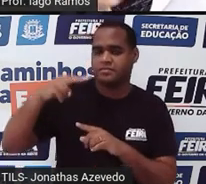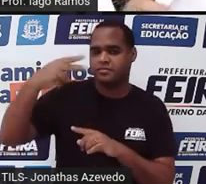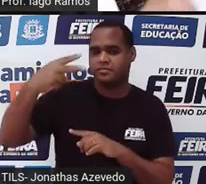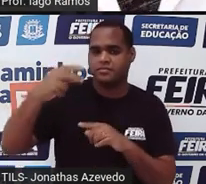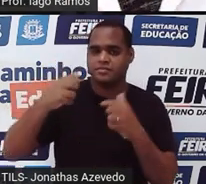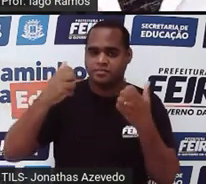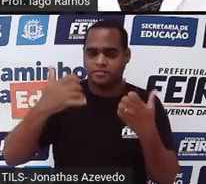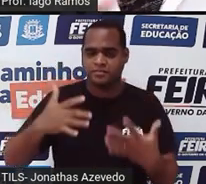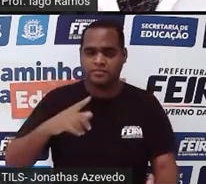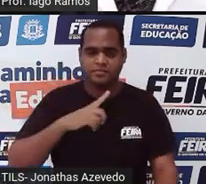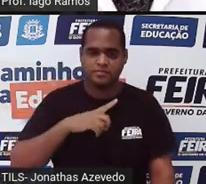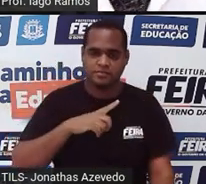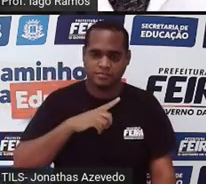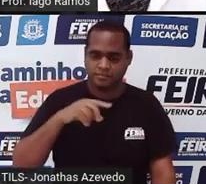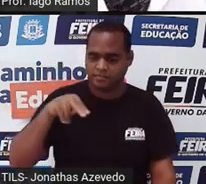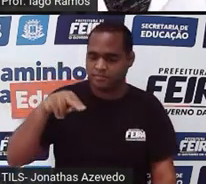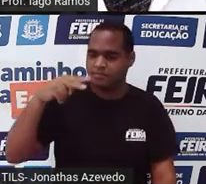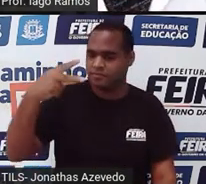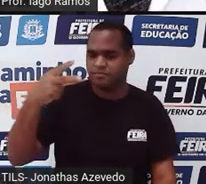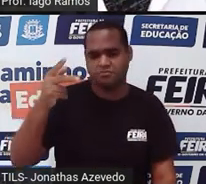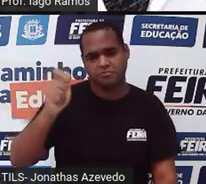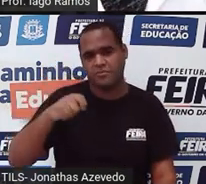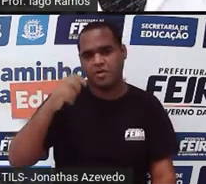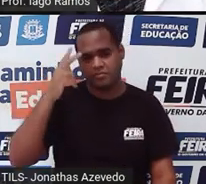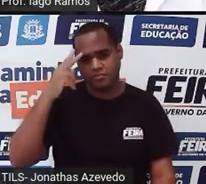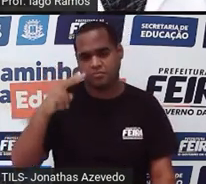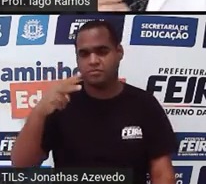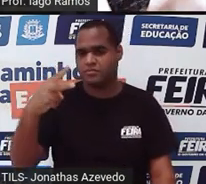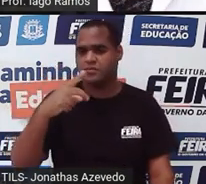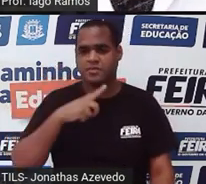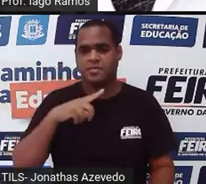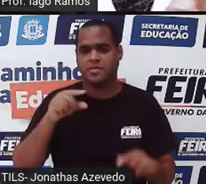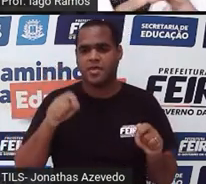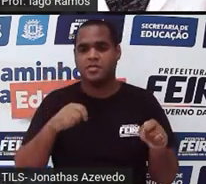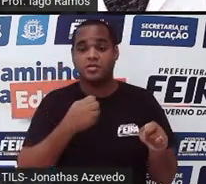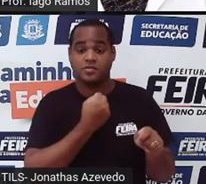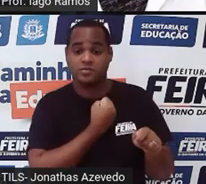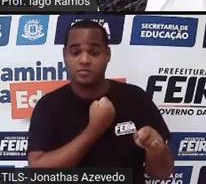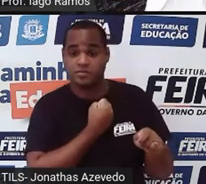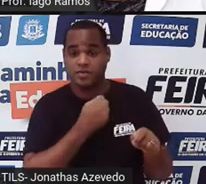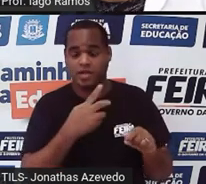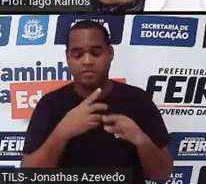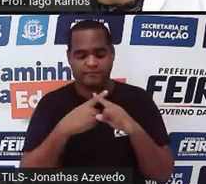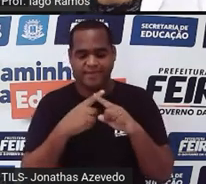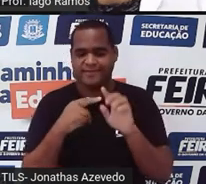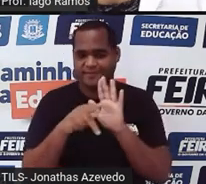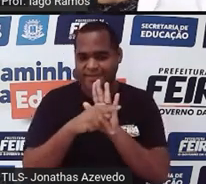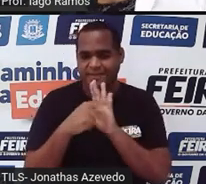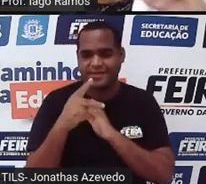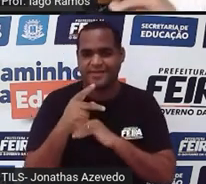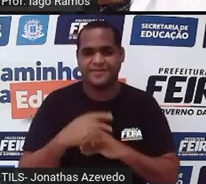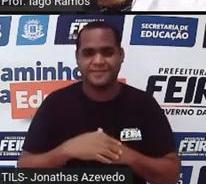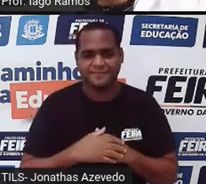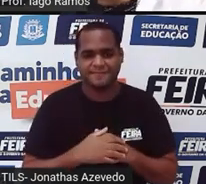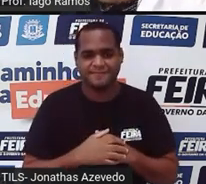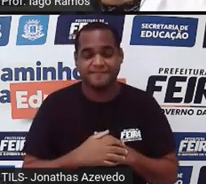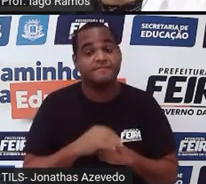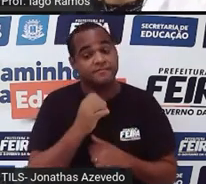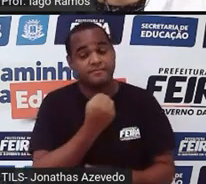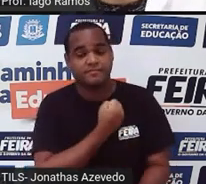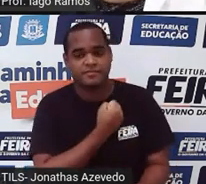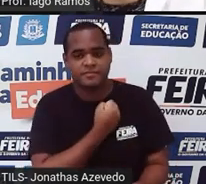para dizer que são números naturais elevado a 2. Ou seja, um número natural vezes ele mesmo, onde esse